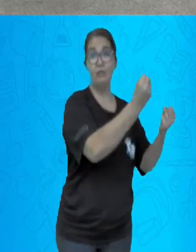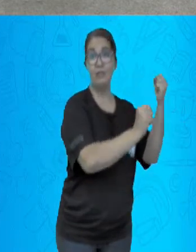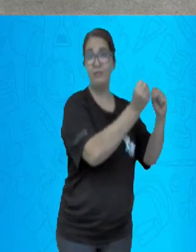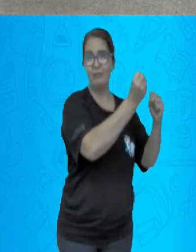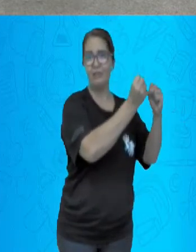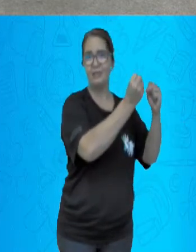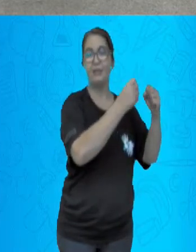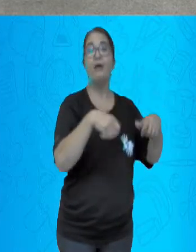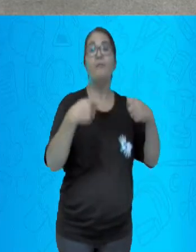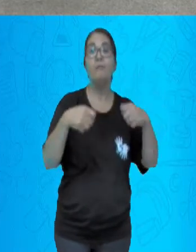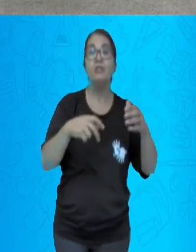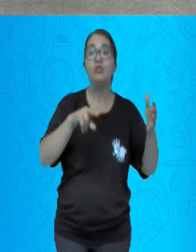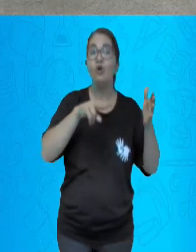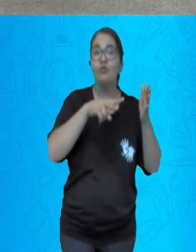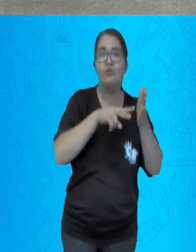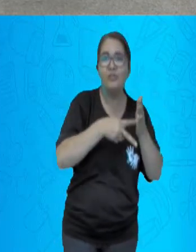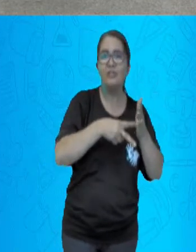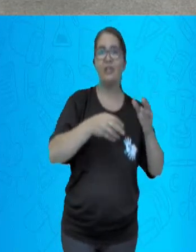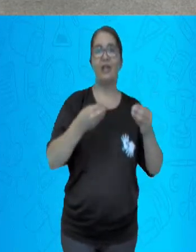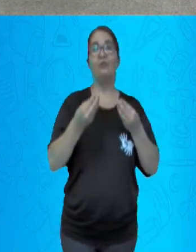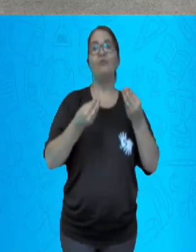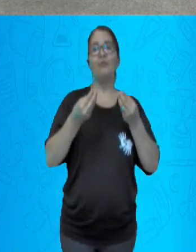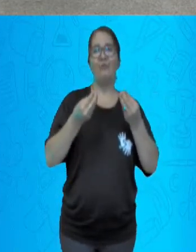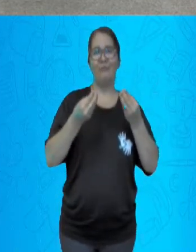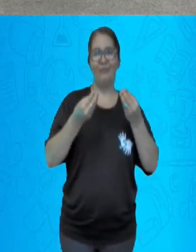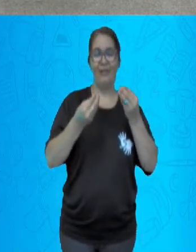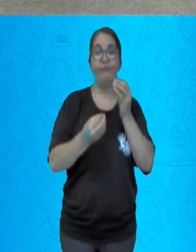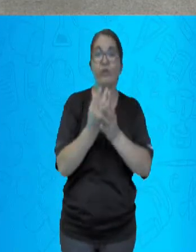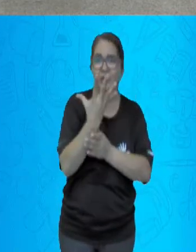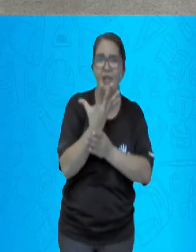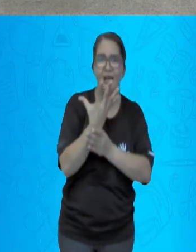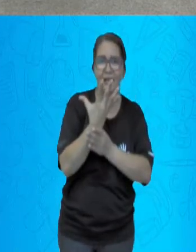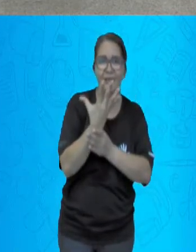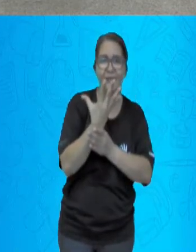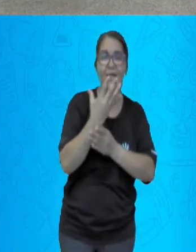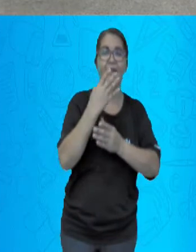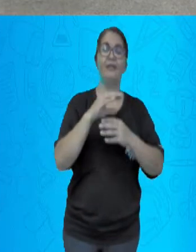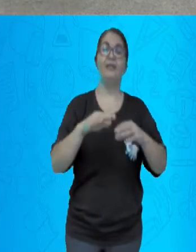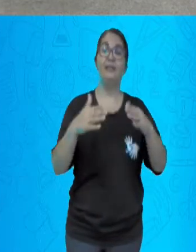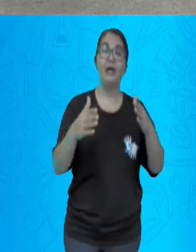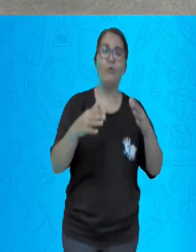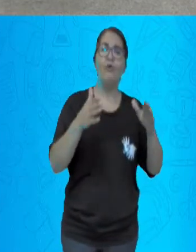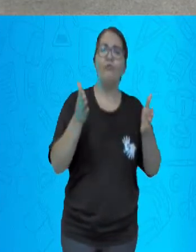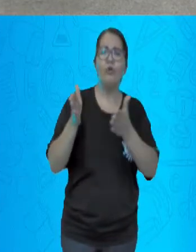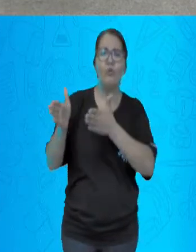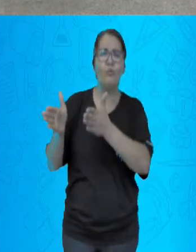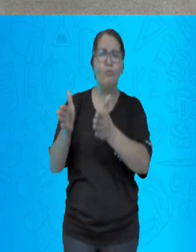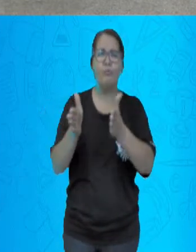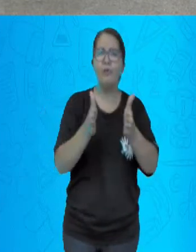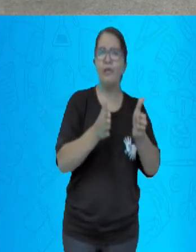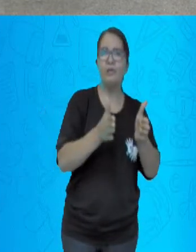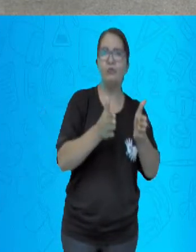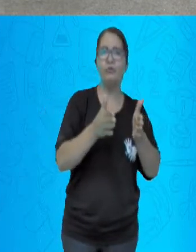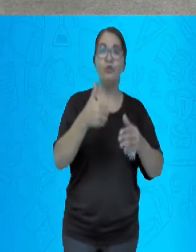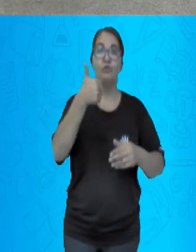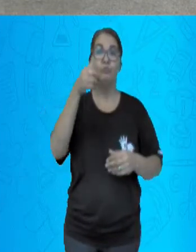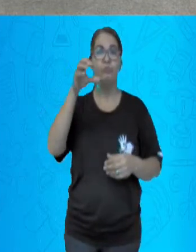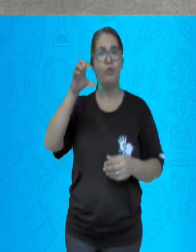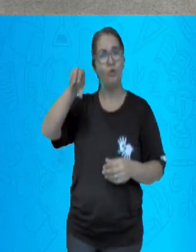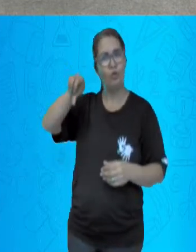tornou notório entre os trabalhadores brasileiros. Período esse que foi na década de 1920,